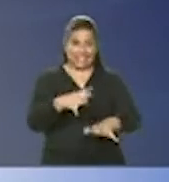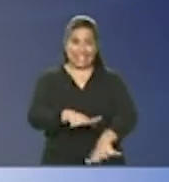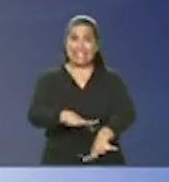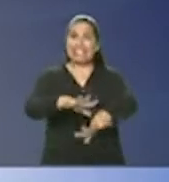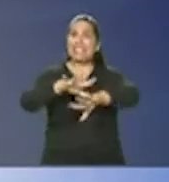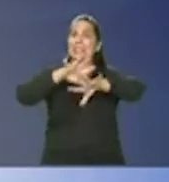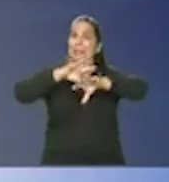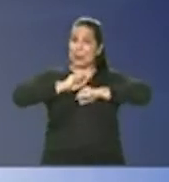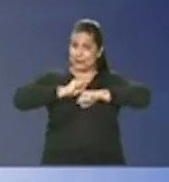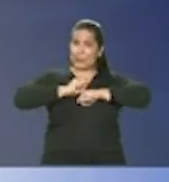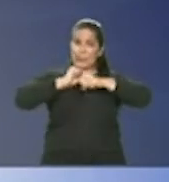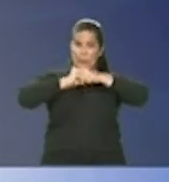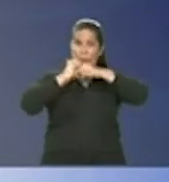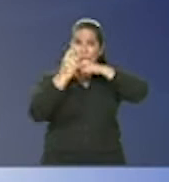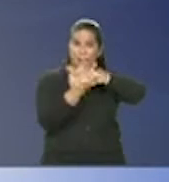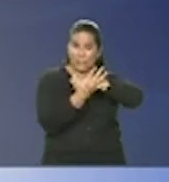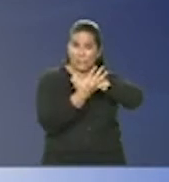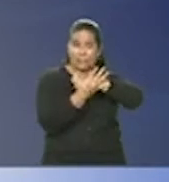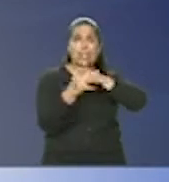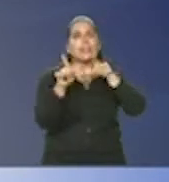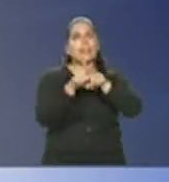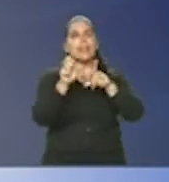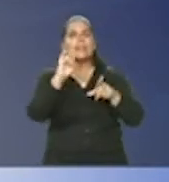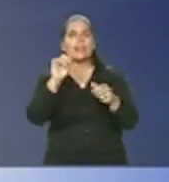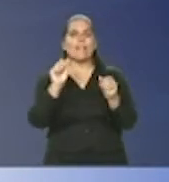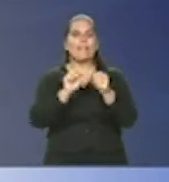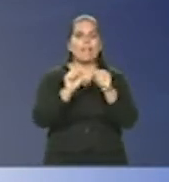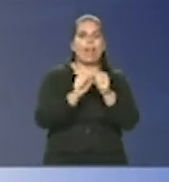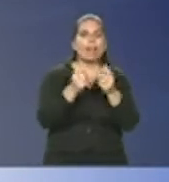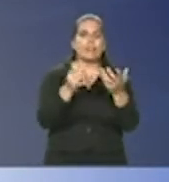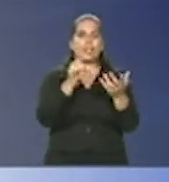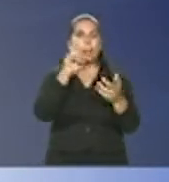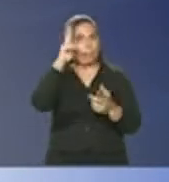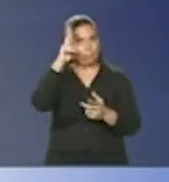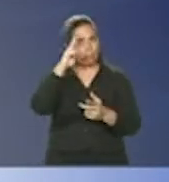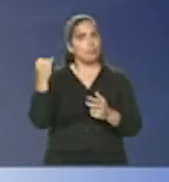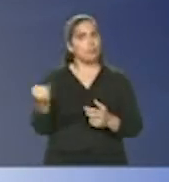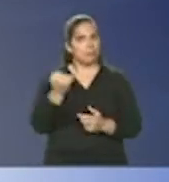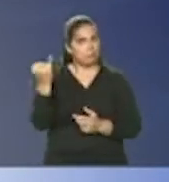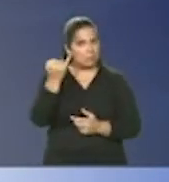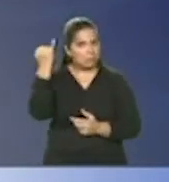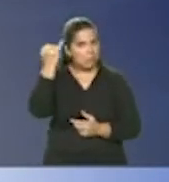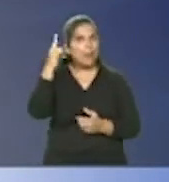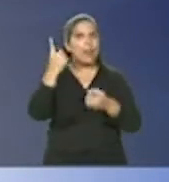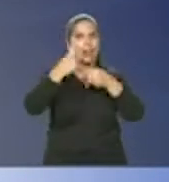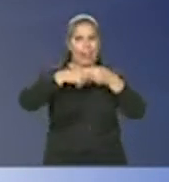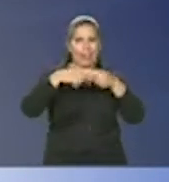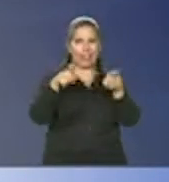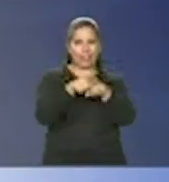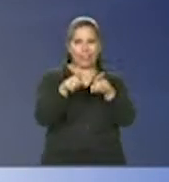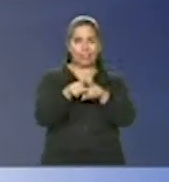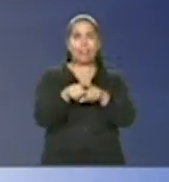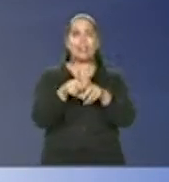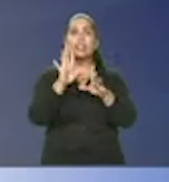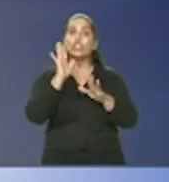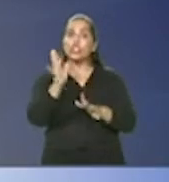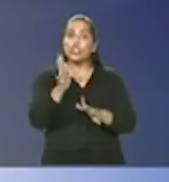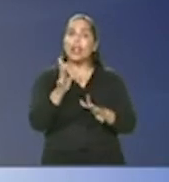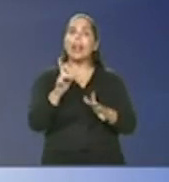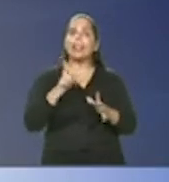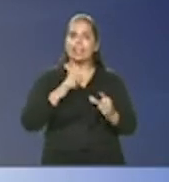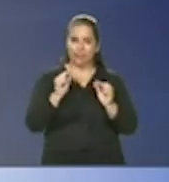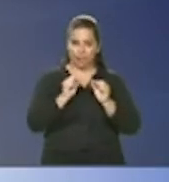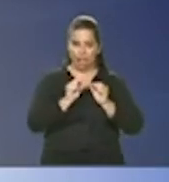e veja, se a gente faz também uma parada, é importante lembrar, e retoma depois, a gente já deu uma acelerada